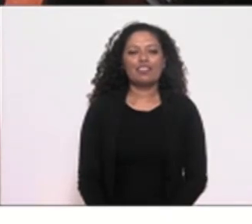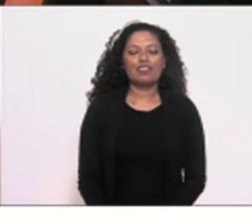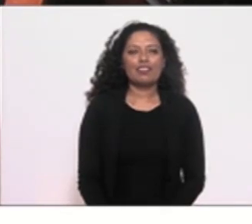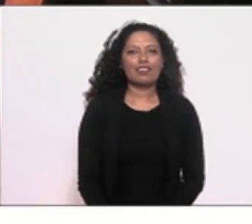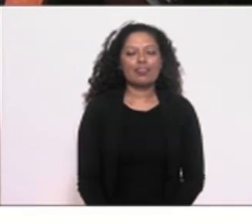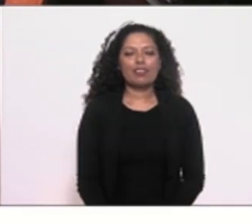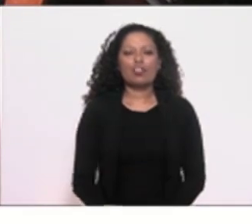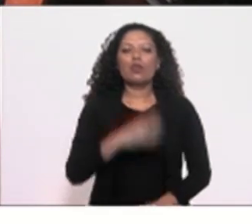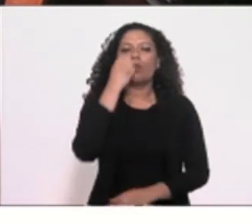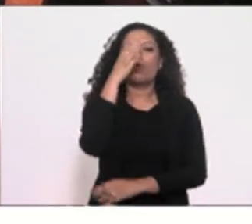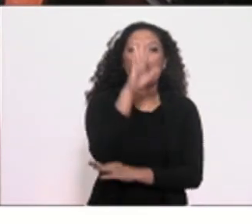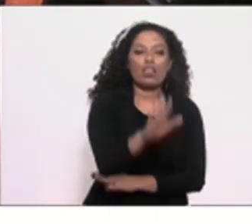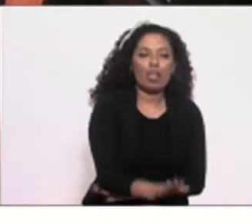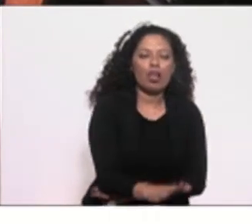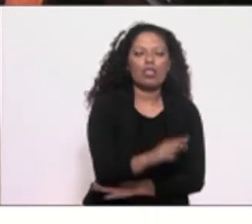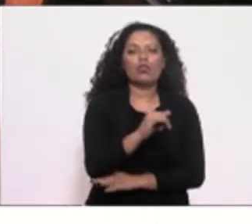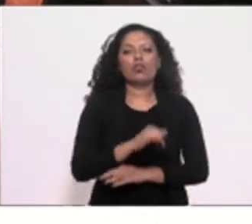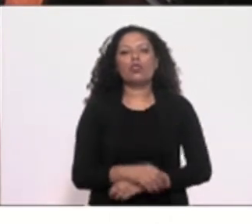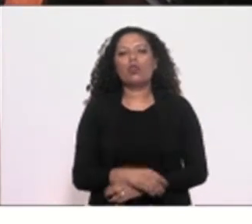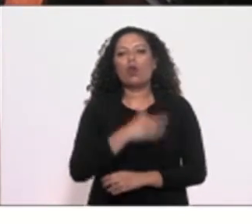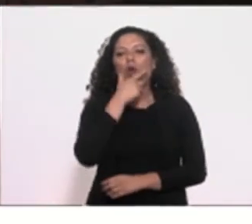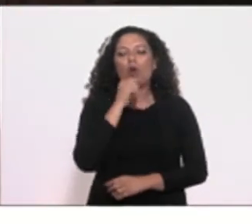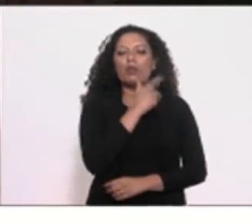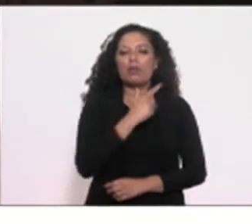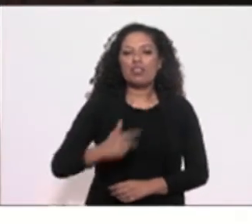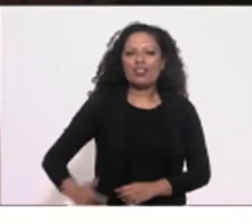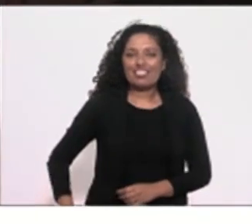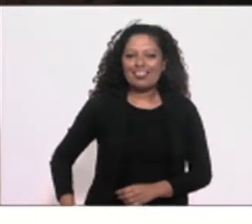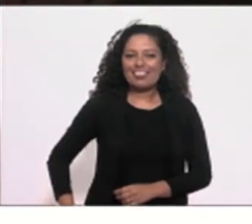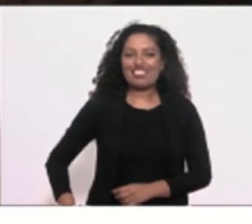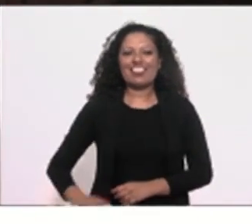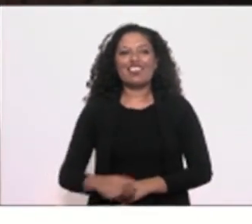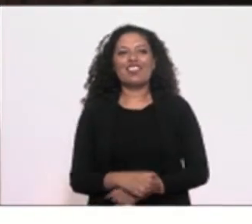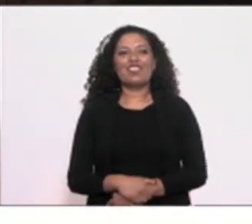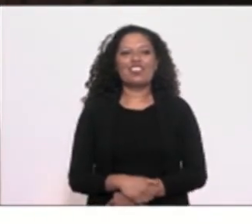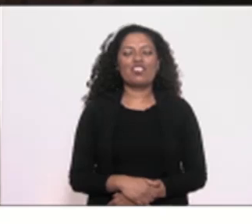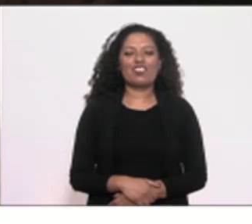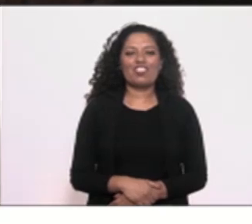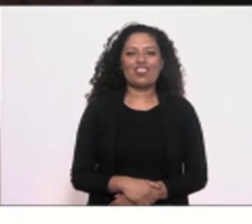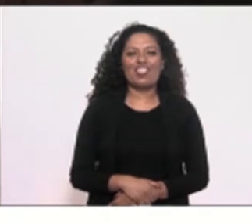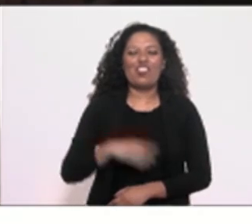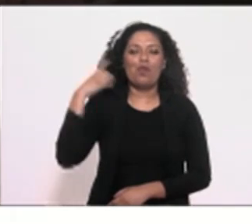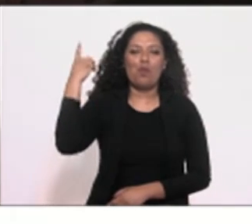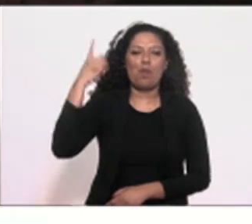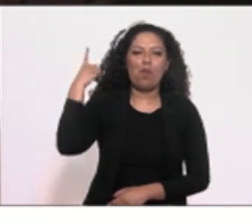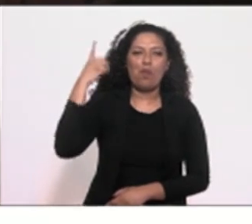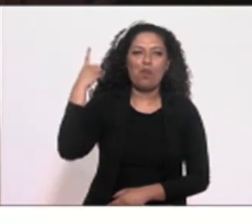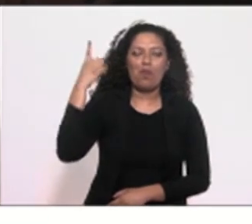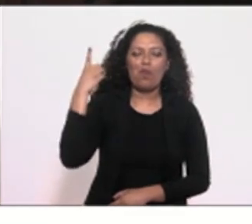Boa tarde, senhor presidente, deputado